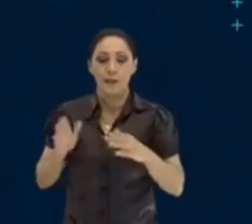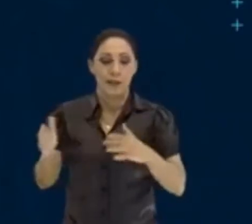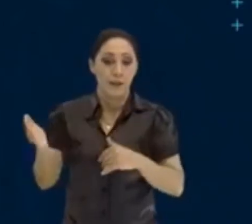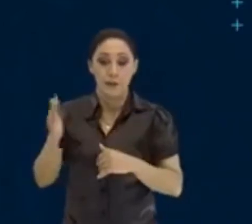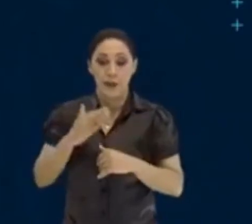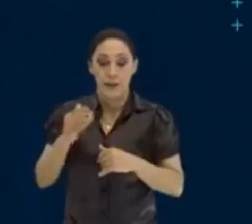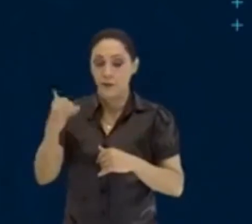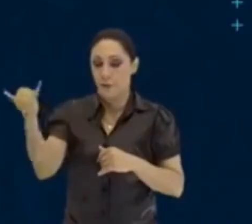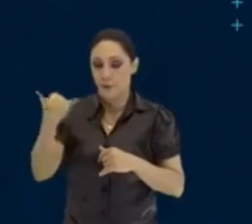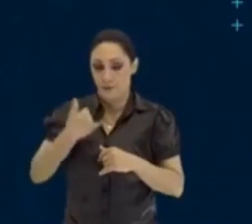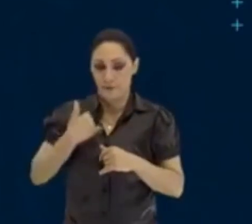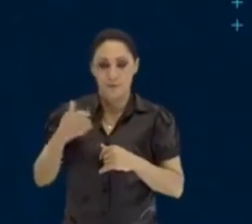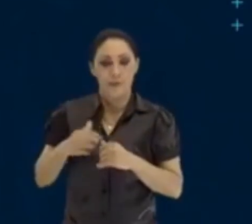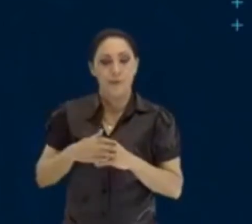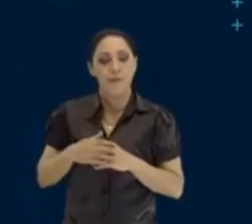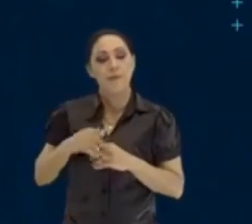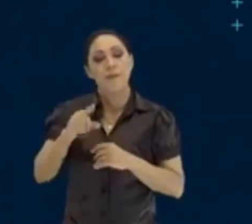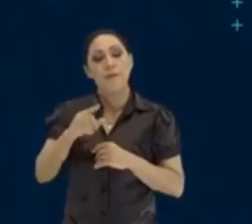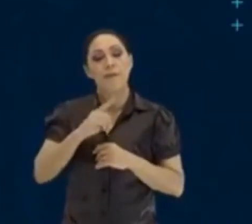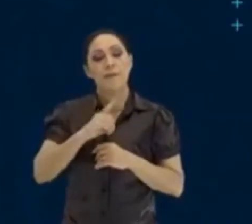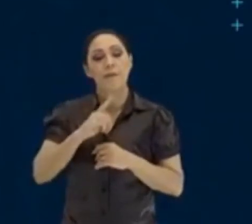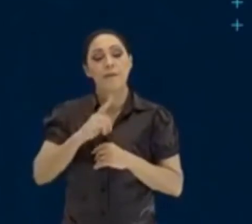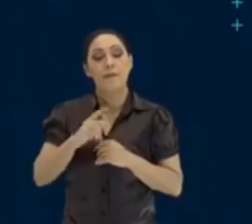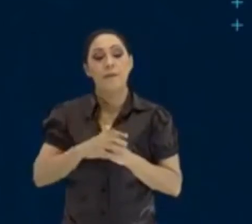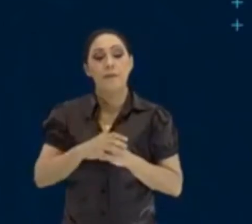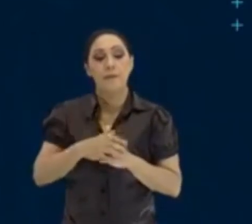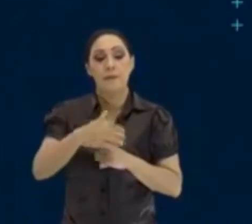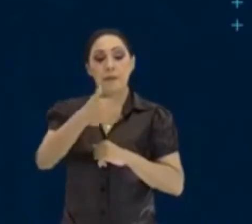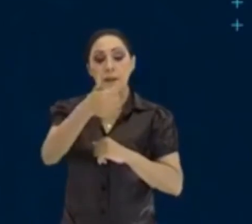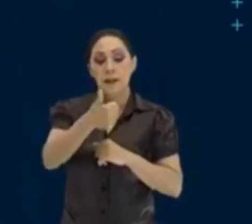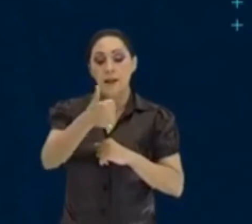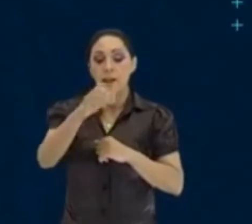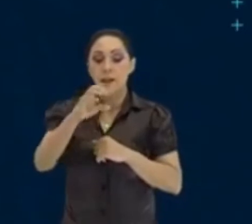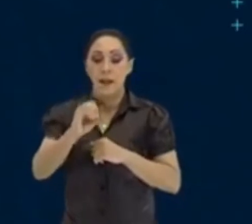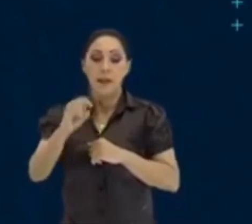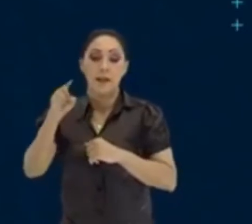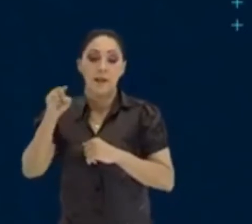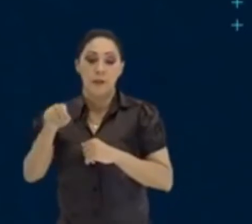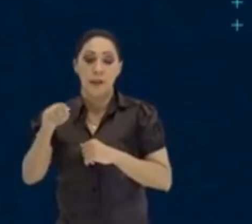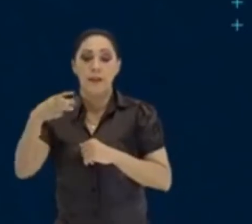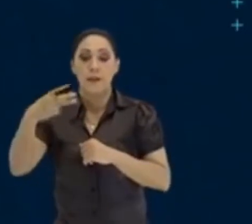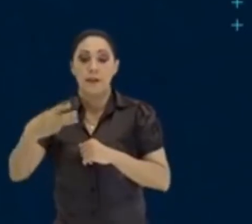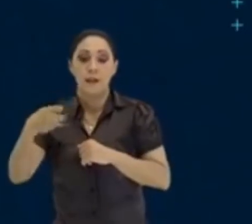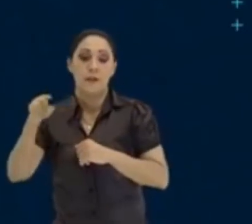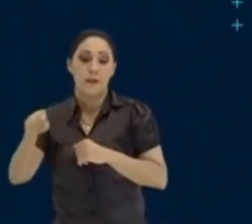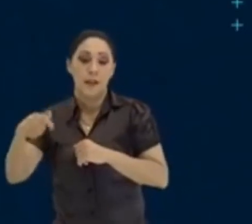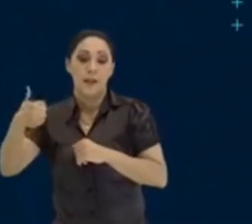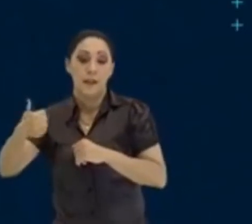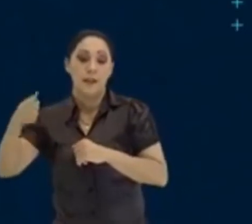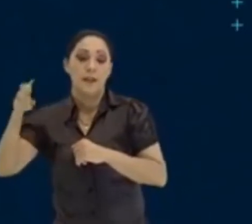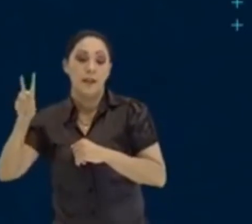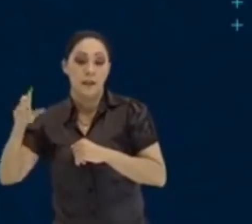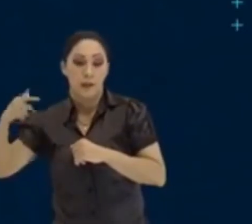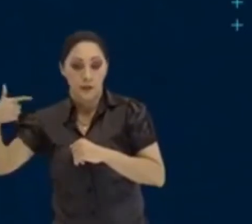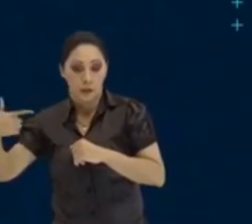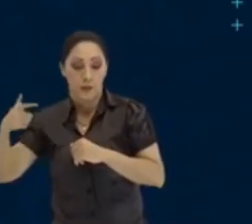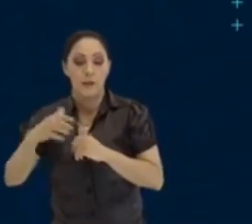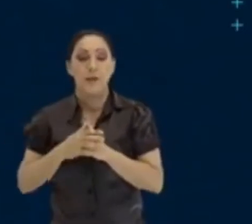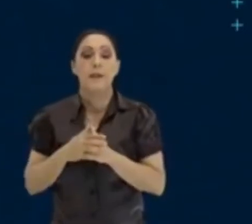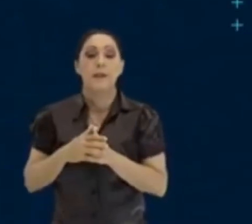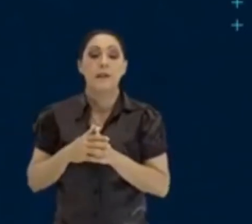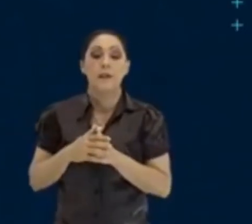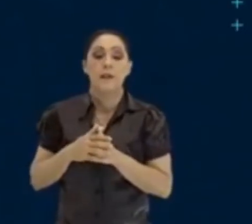comigo e me diz. Você tem aí, ó. 10 vezes 3 vezes 12. Primeiro, multiplica aqui, ó. 3 vezes... vezes 12.